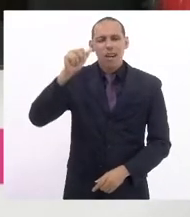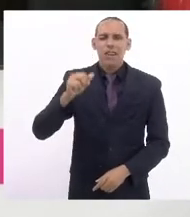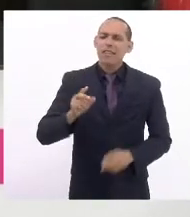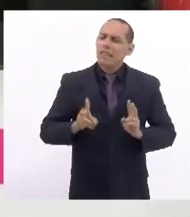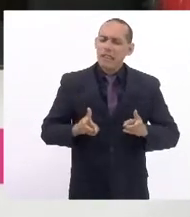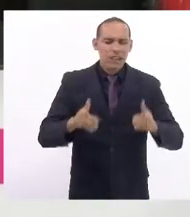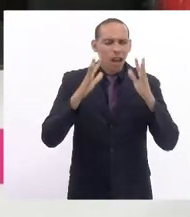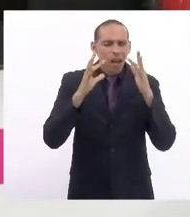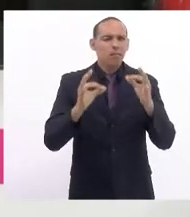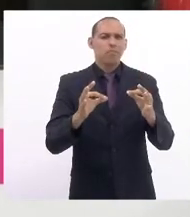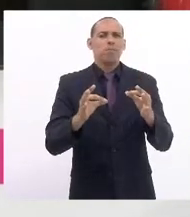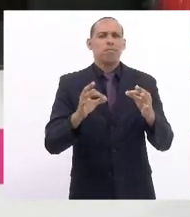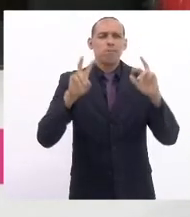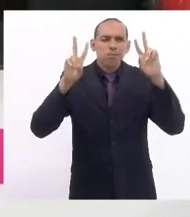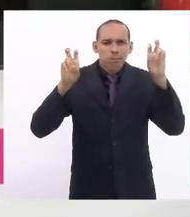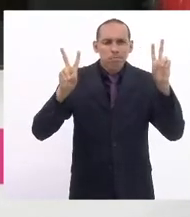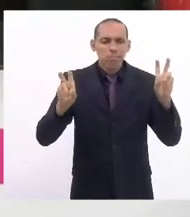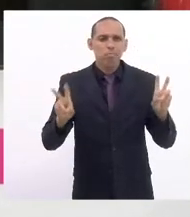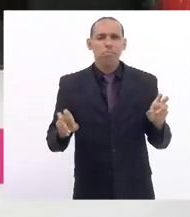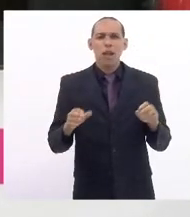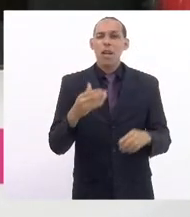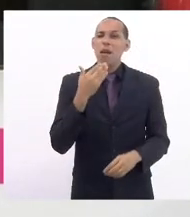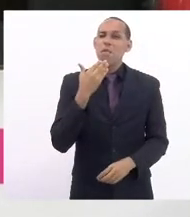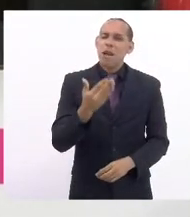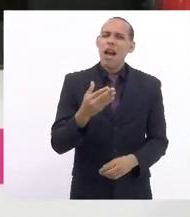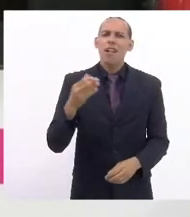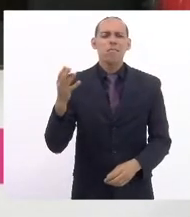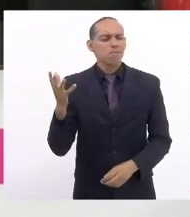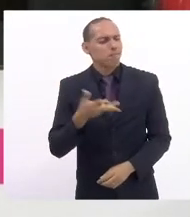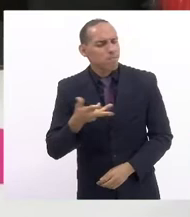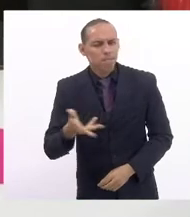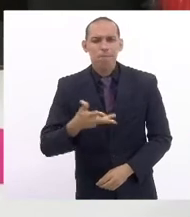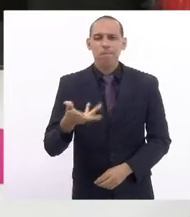atenta a essas questões que peçam a celeridade